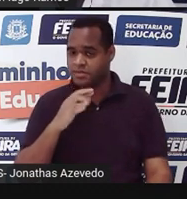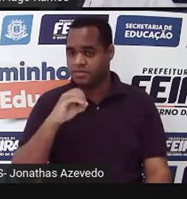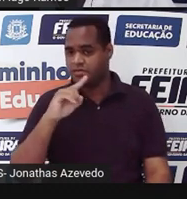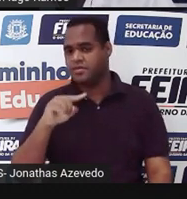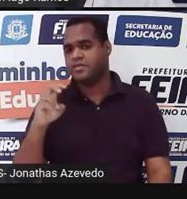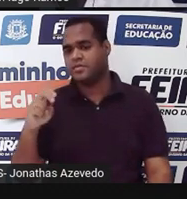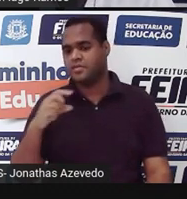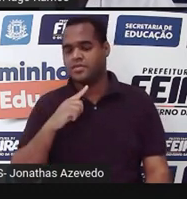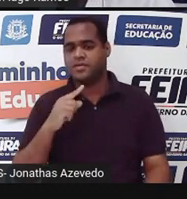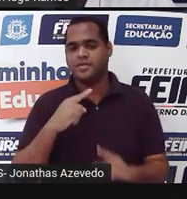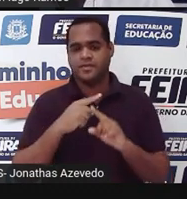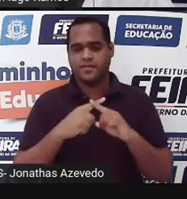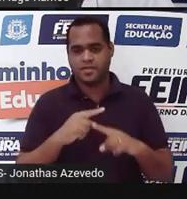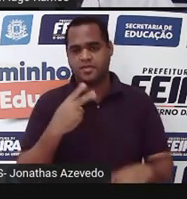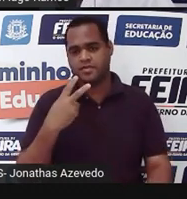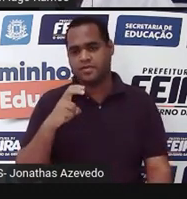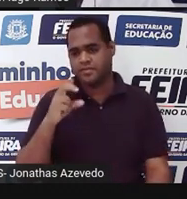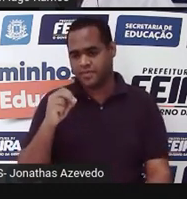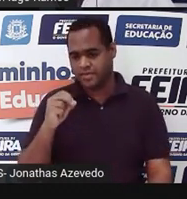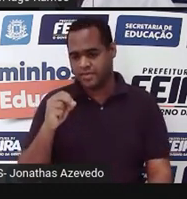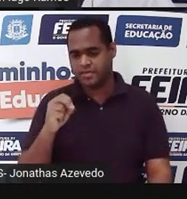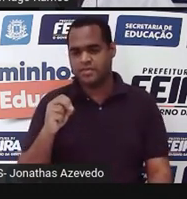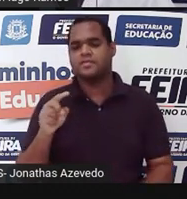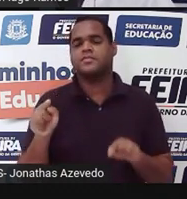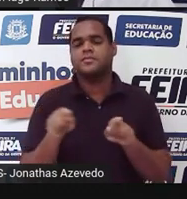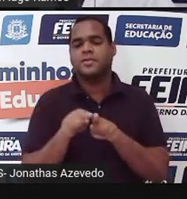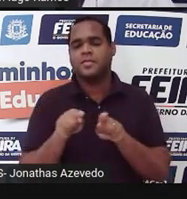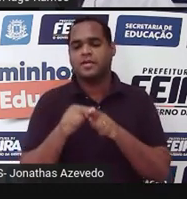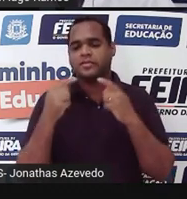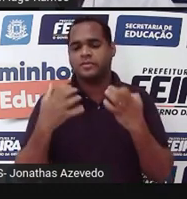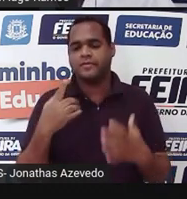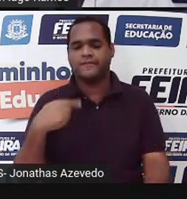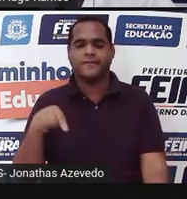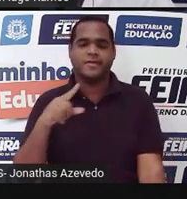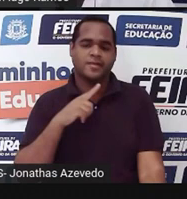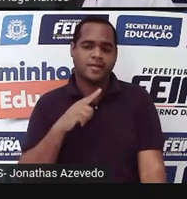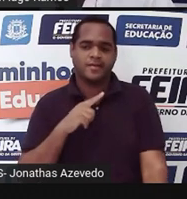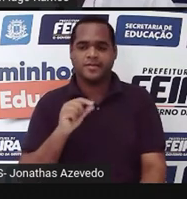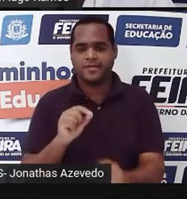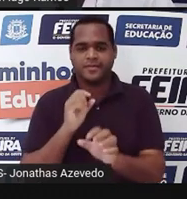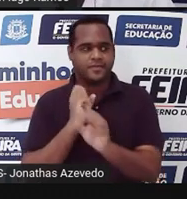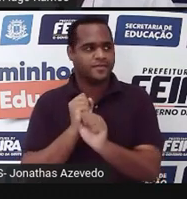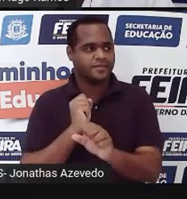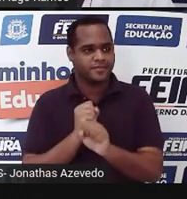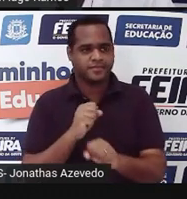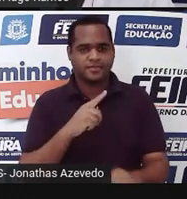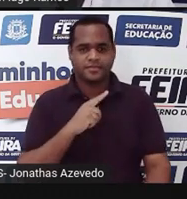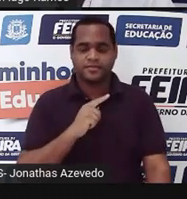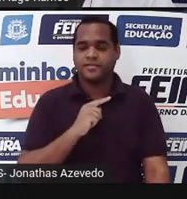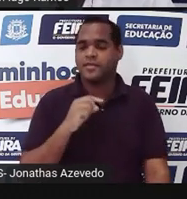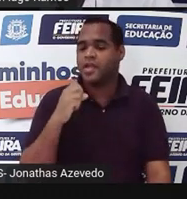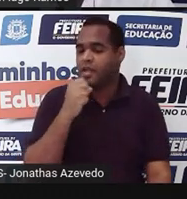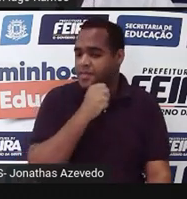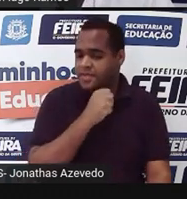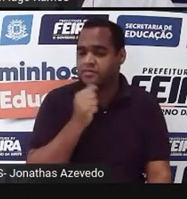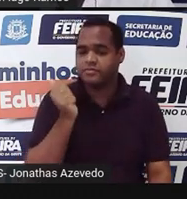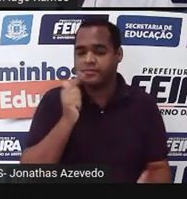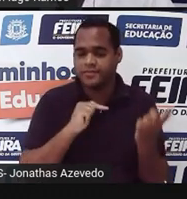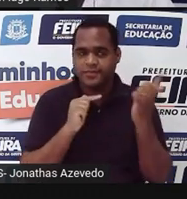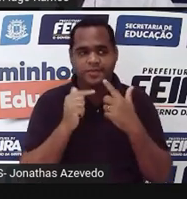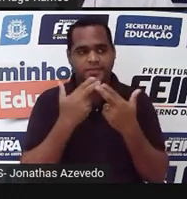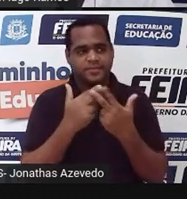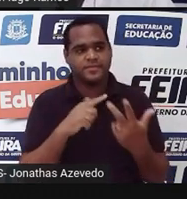vezes 250, também, se a gente fizer ali numa calculadorazinha, rapidamente a gente